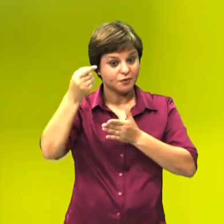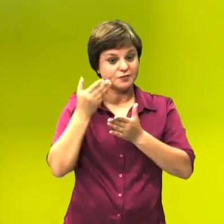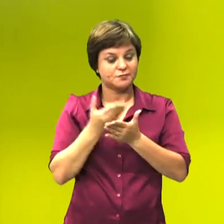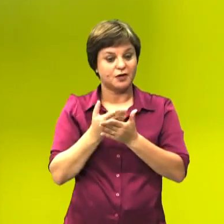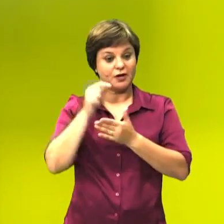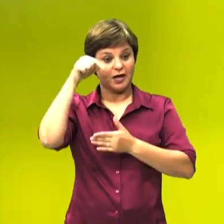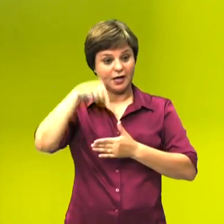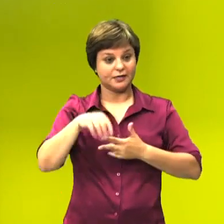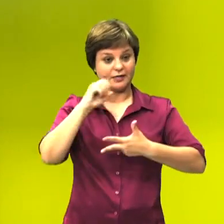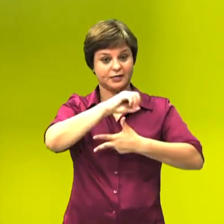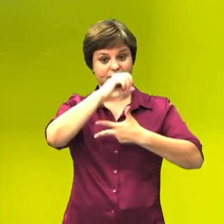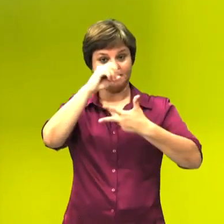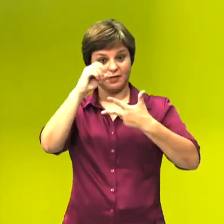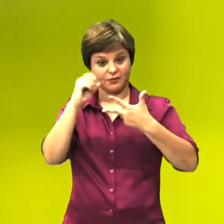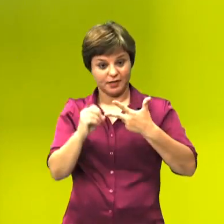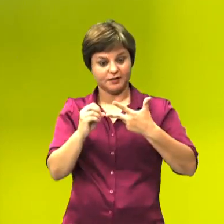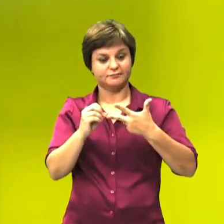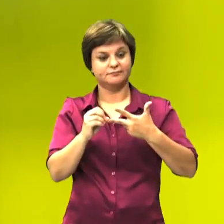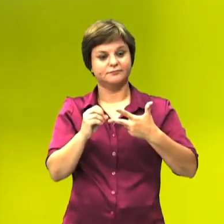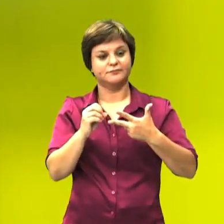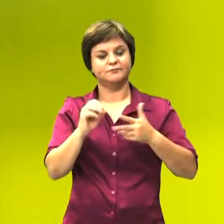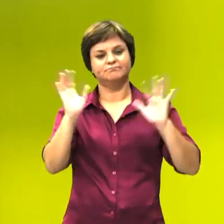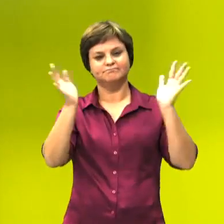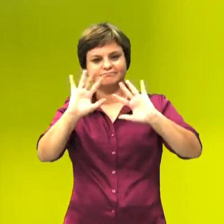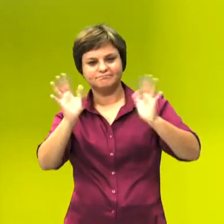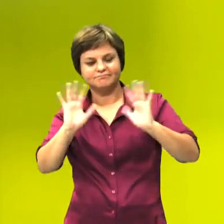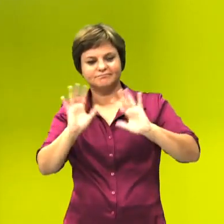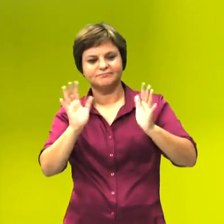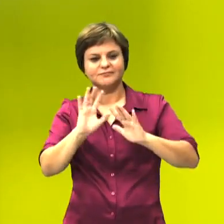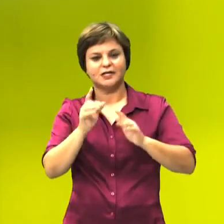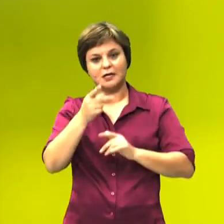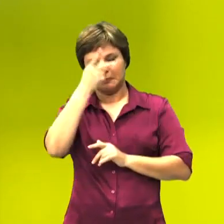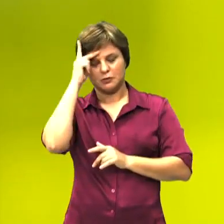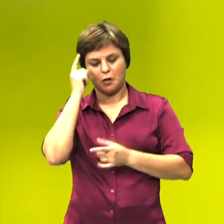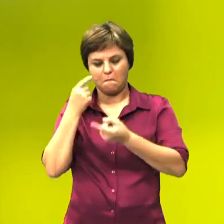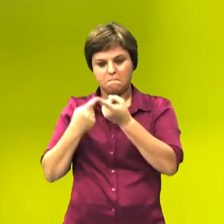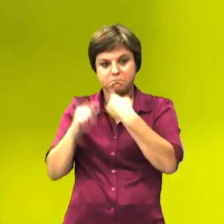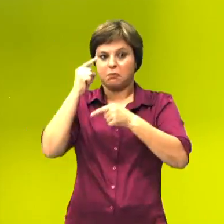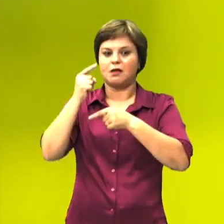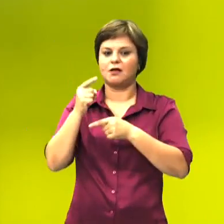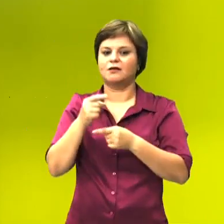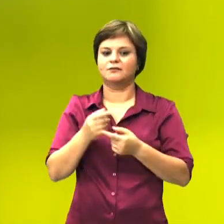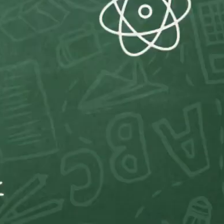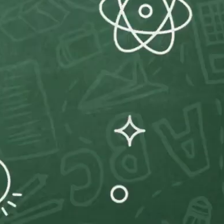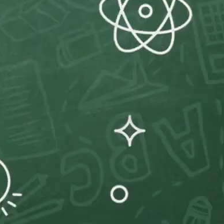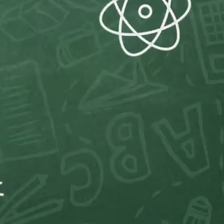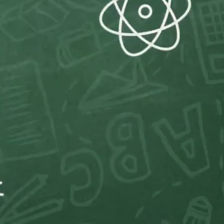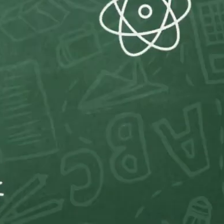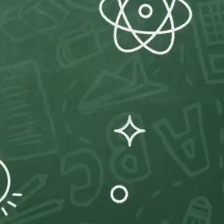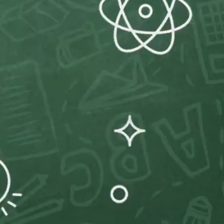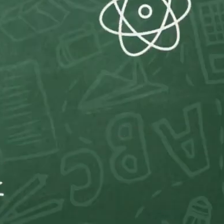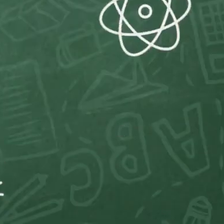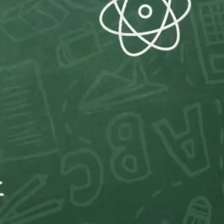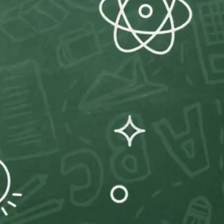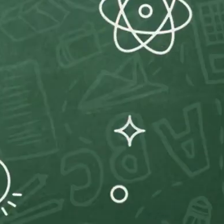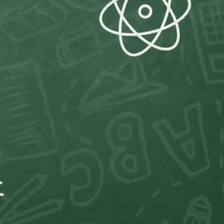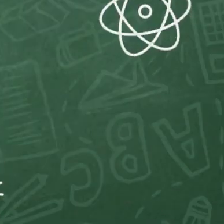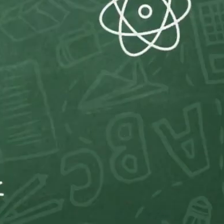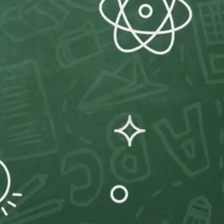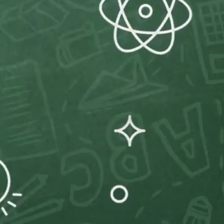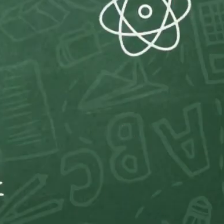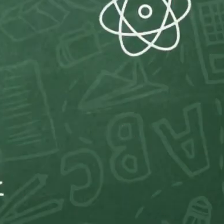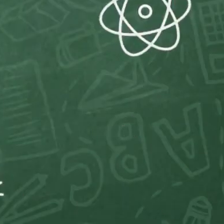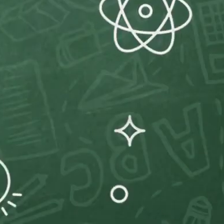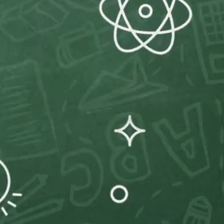aqui no Goiás, bem no Enem. Valeu! Camarão que dorme, a onda leva. Tchau, tchau! Vira aí, né, galera, que